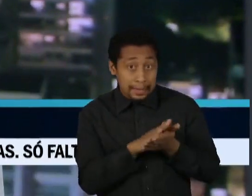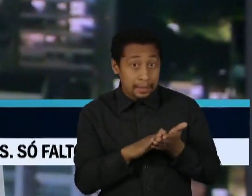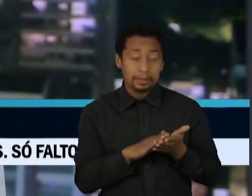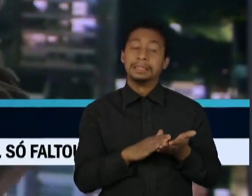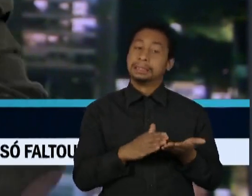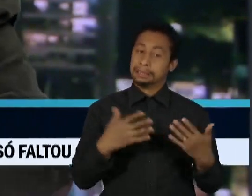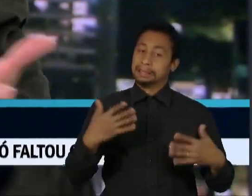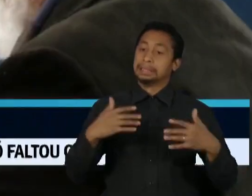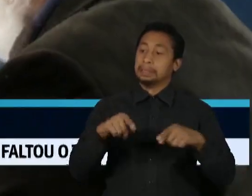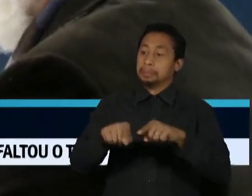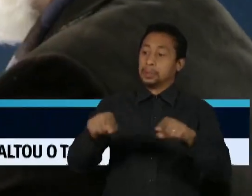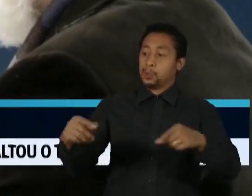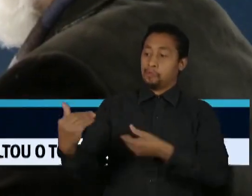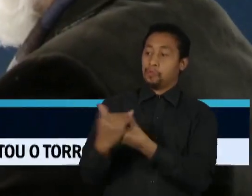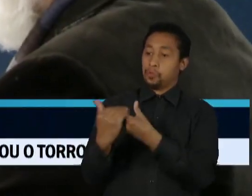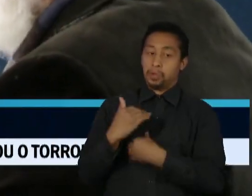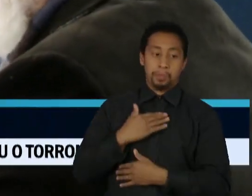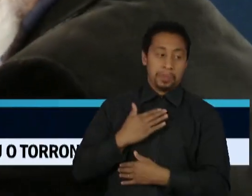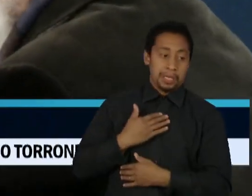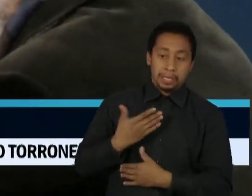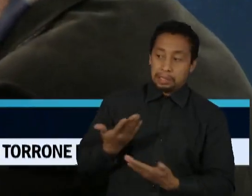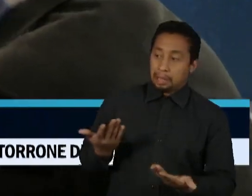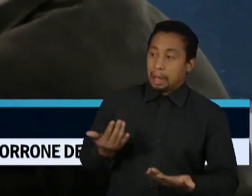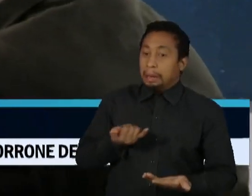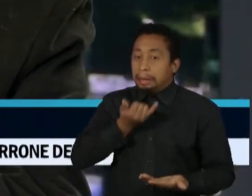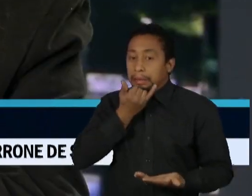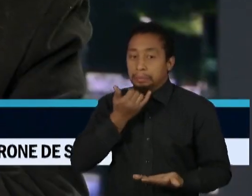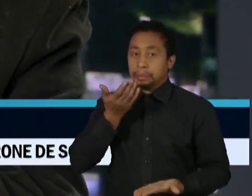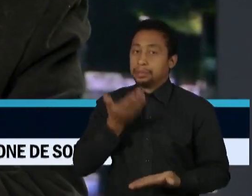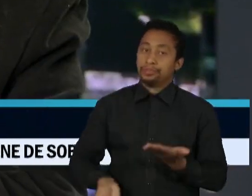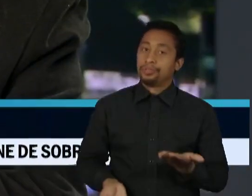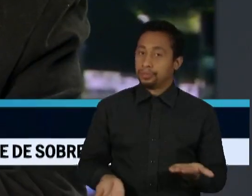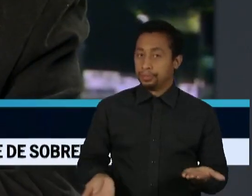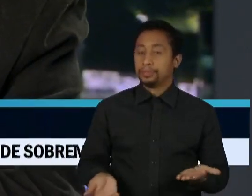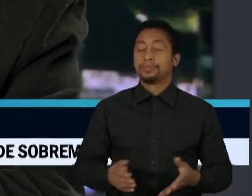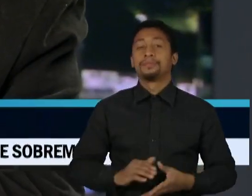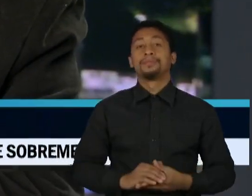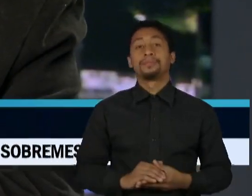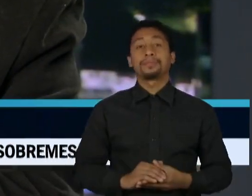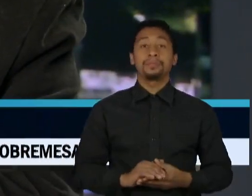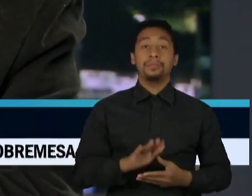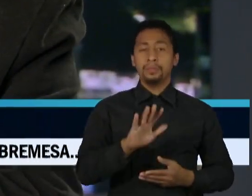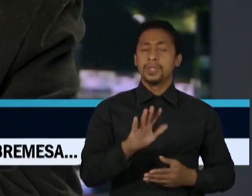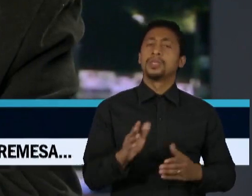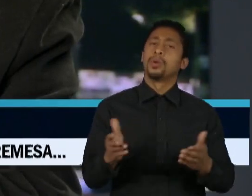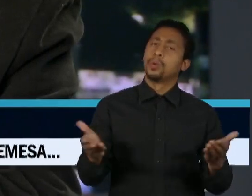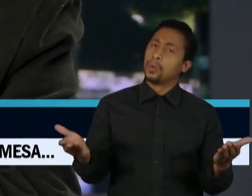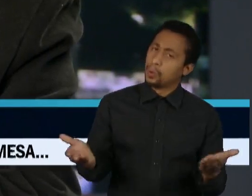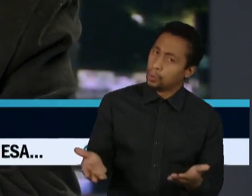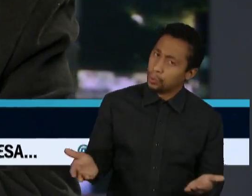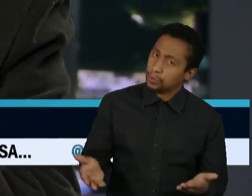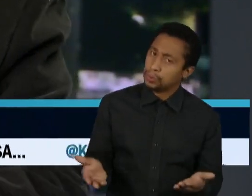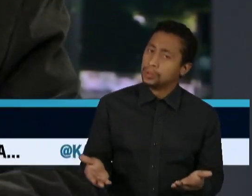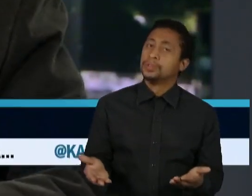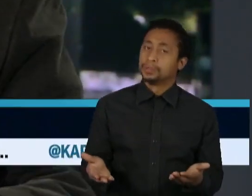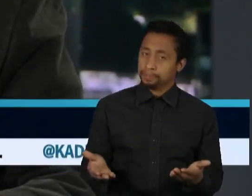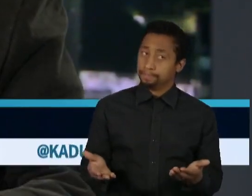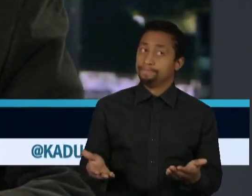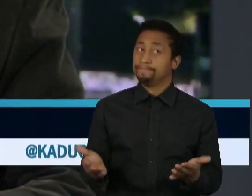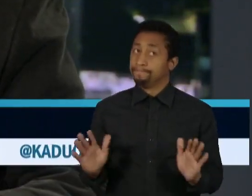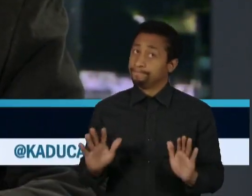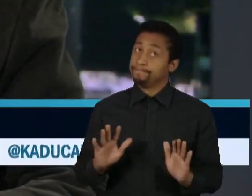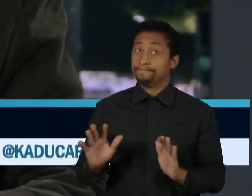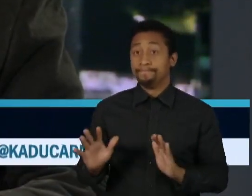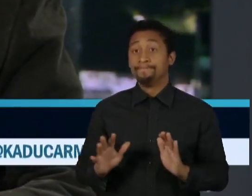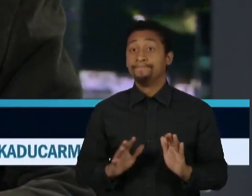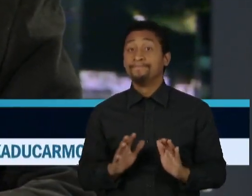que o elegeu, a essa população que o elegeu. Agora, hoje, na realidade, você